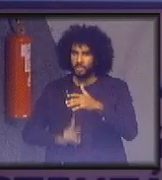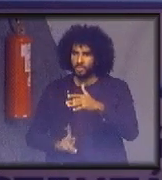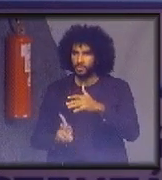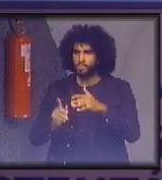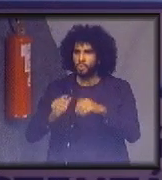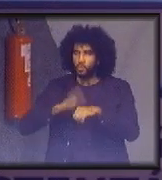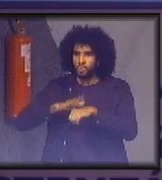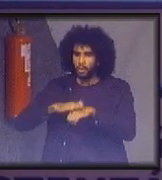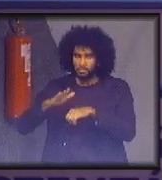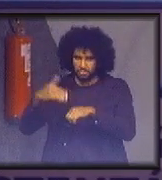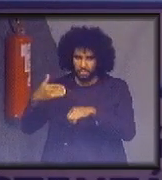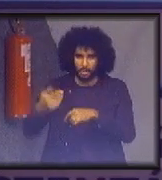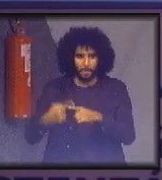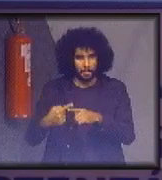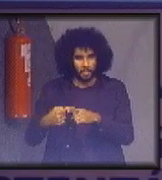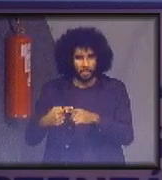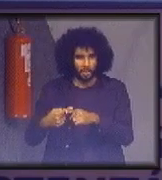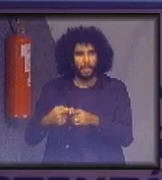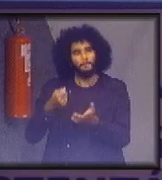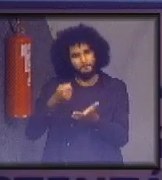possível porque ela está recebendo aluguel.